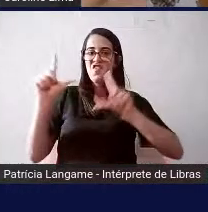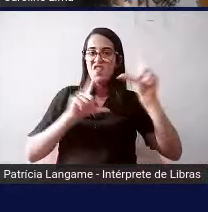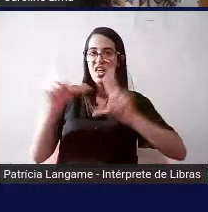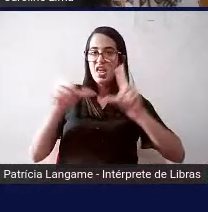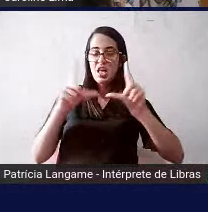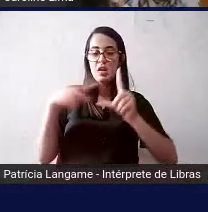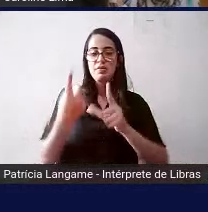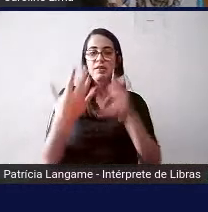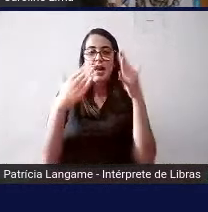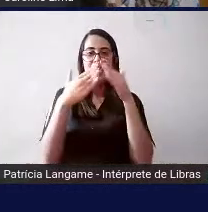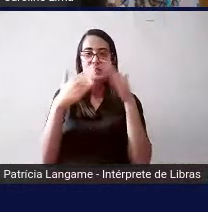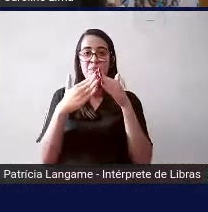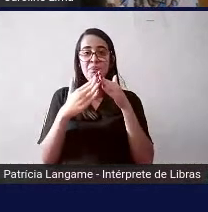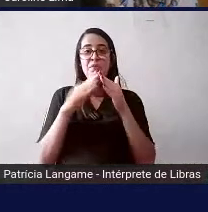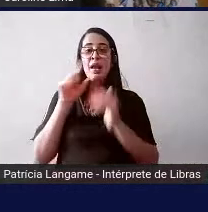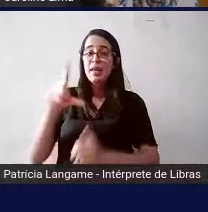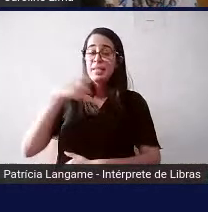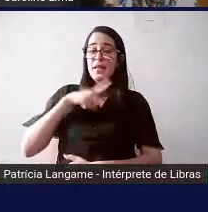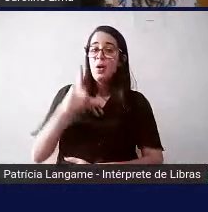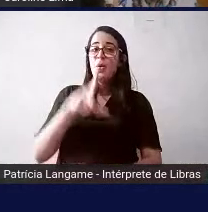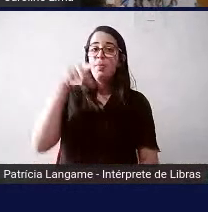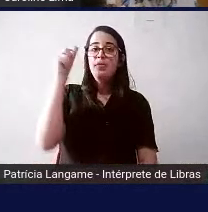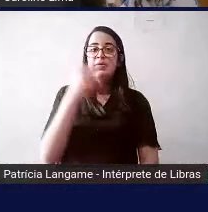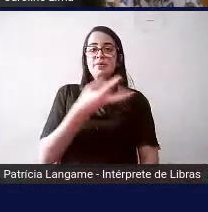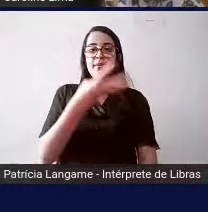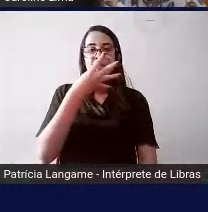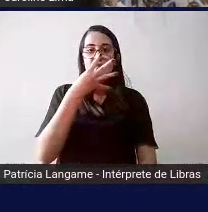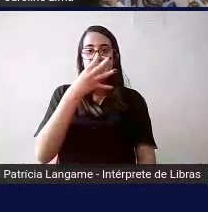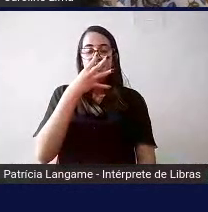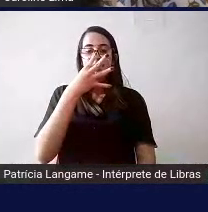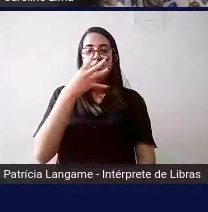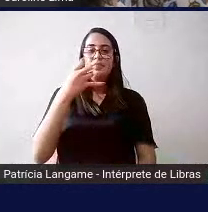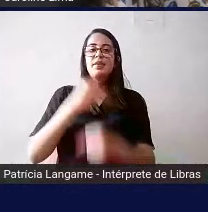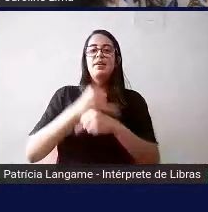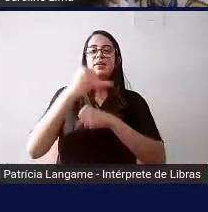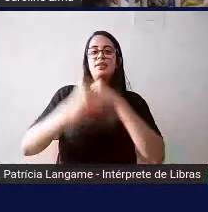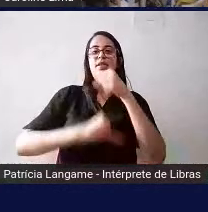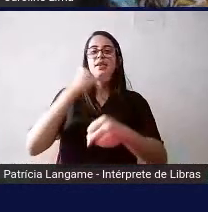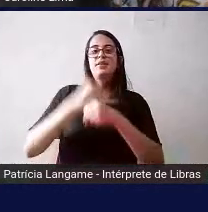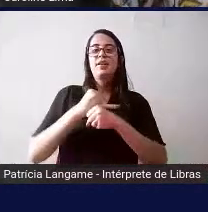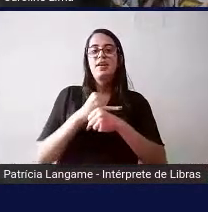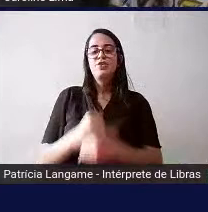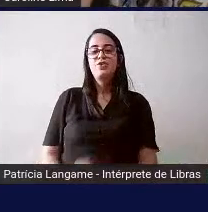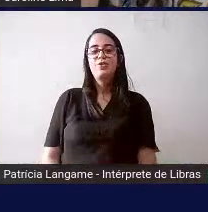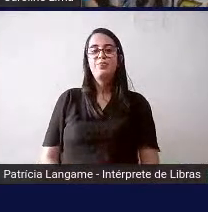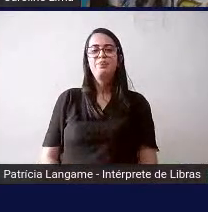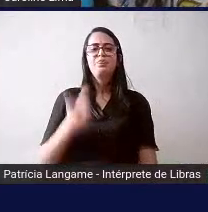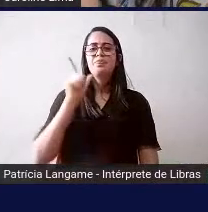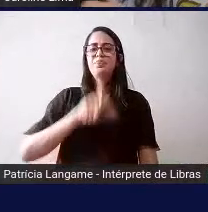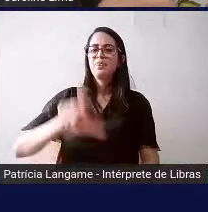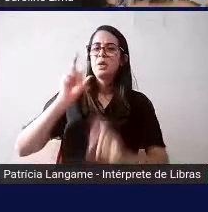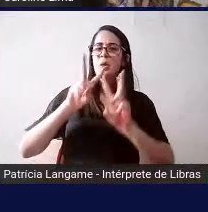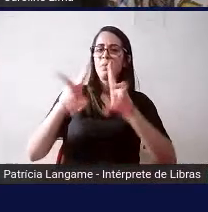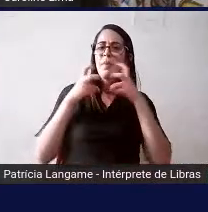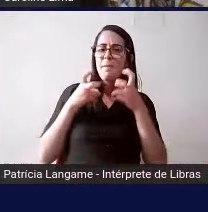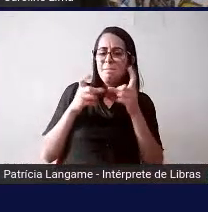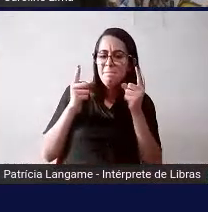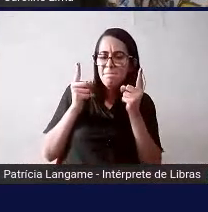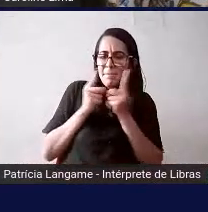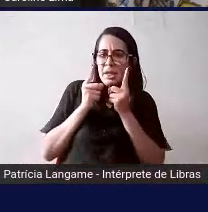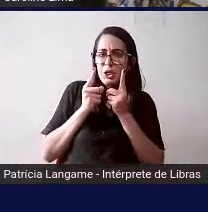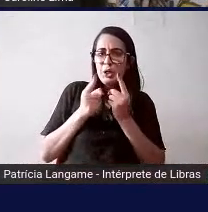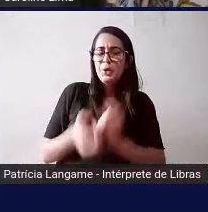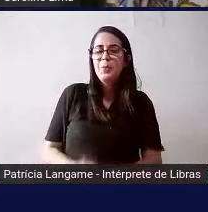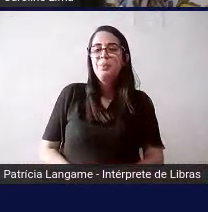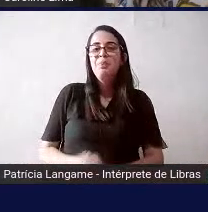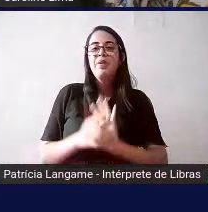casa aqui ainda tem a opção de assistir pela internet então é uma boa vocês observam tá bem pequenininho tá gente mas